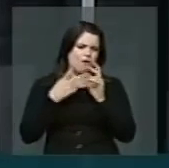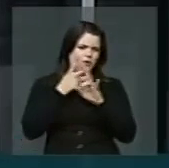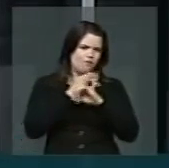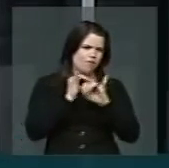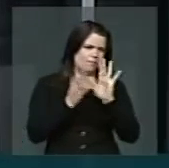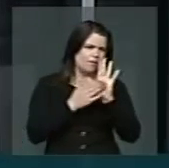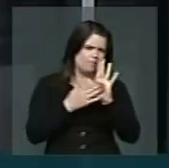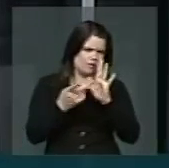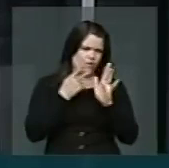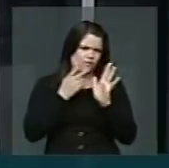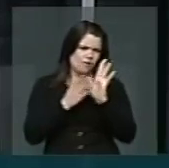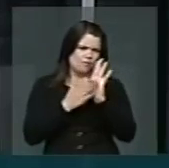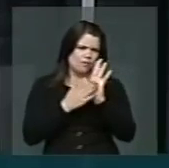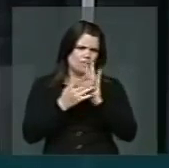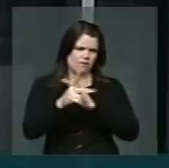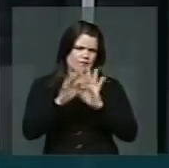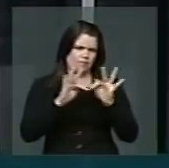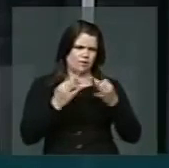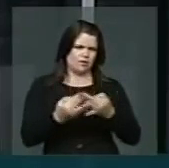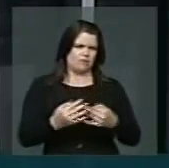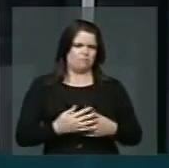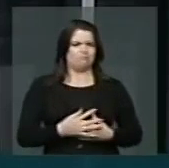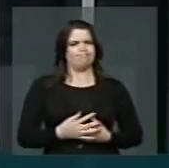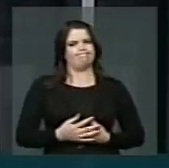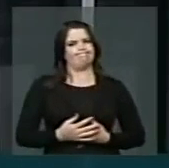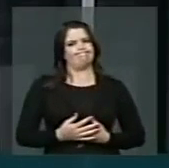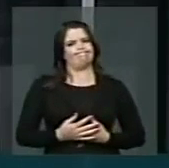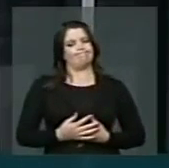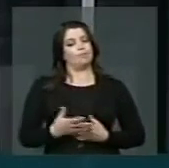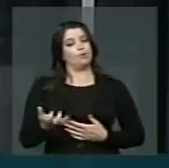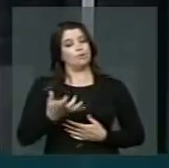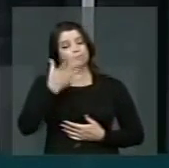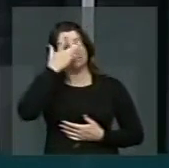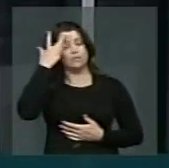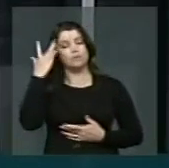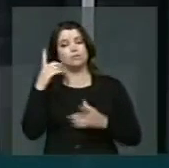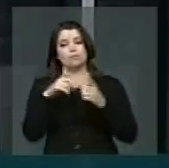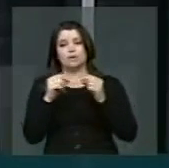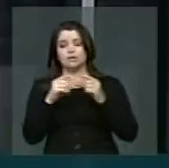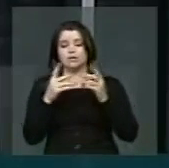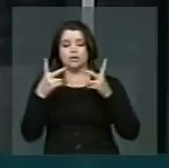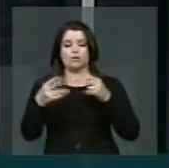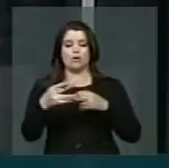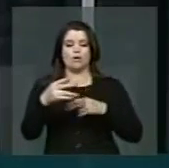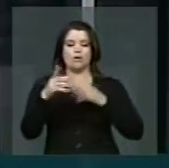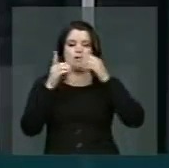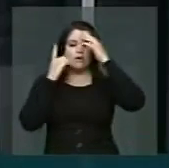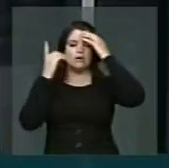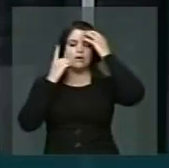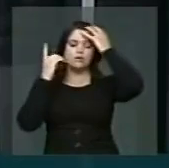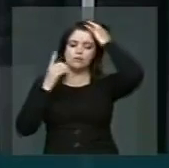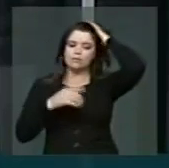Ah, eu queria aqui que meus colegas de Brasília, como a minha querida,